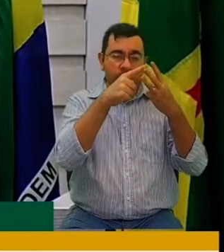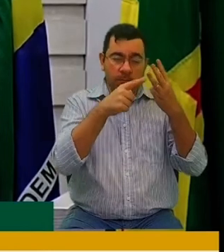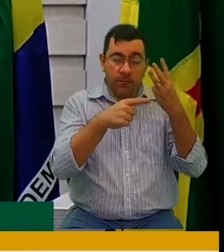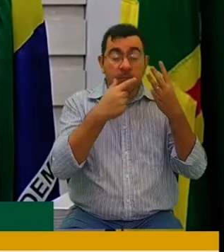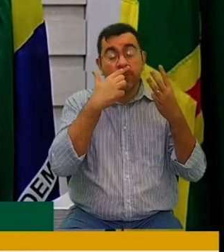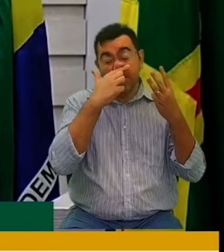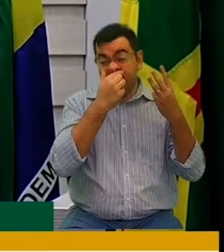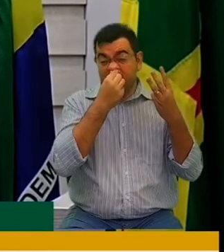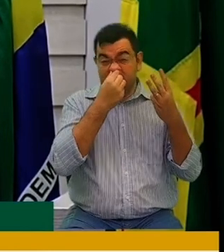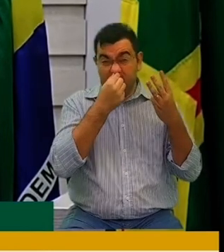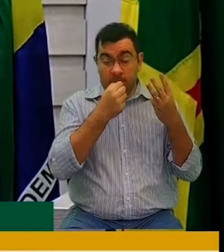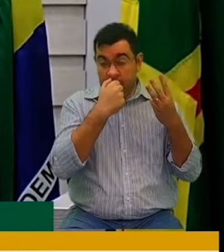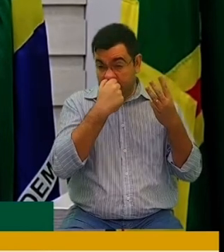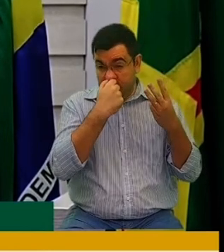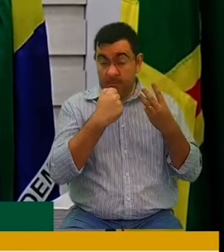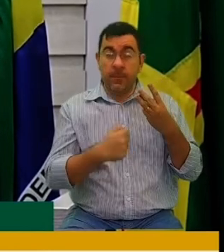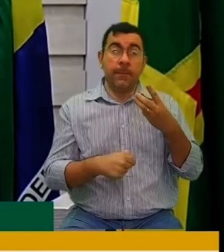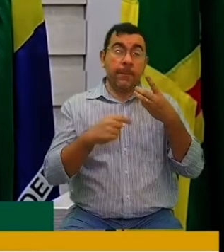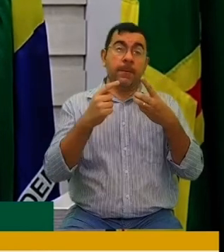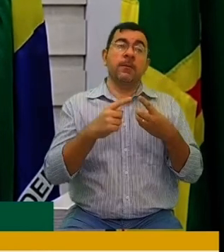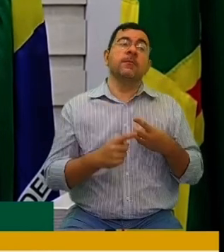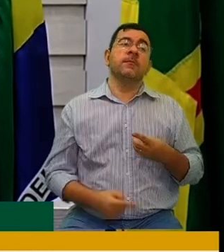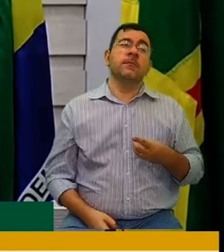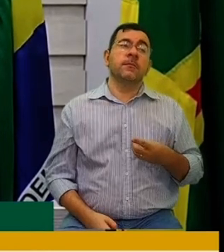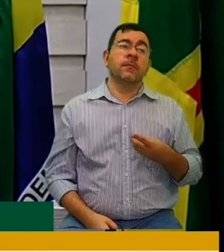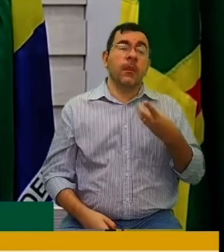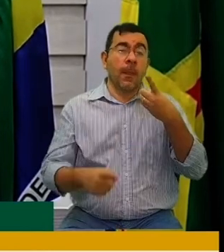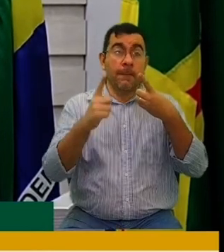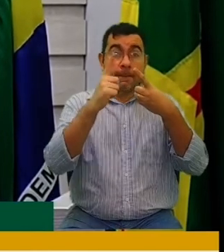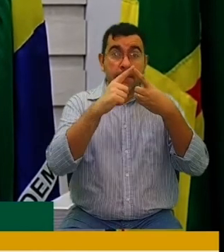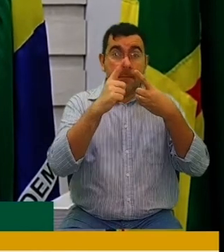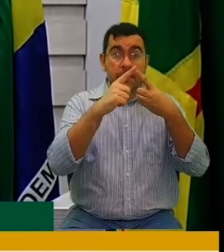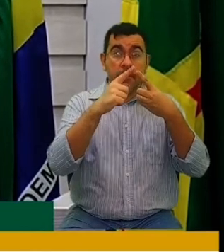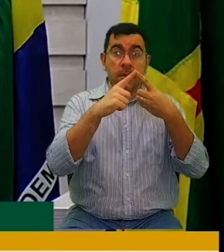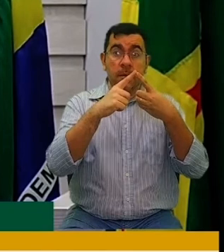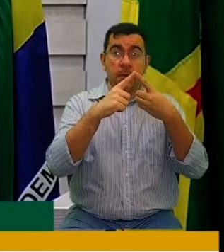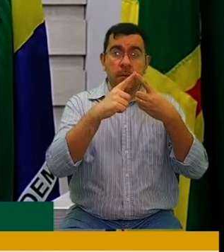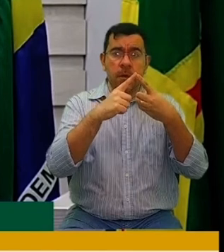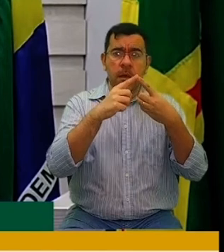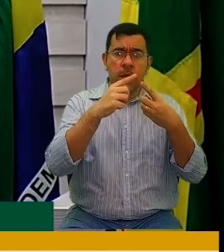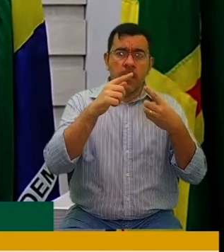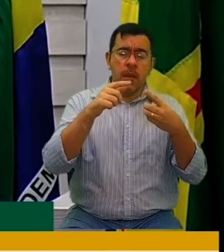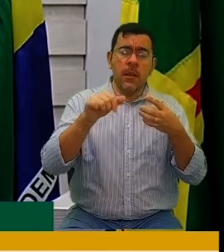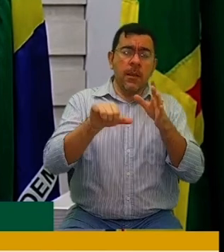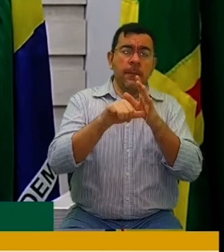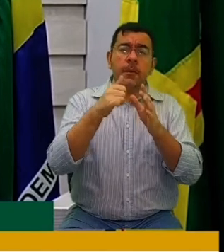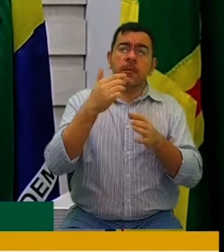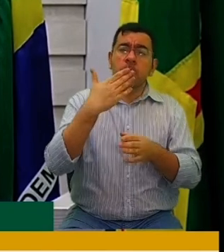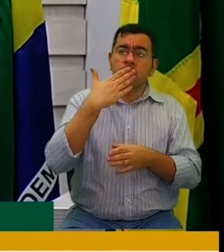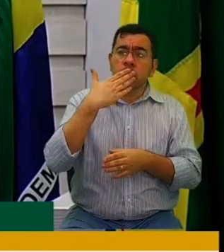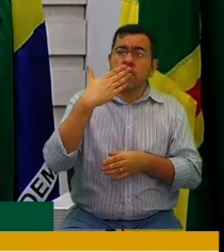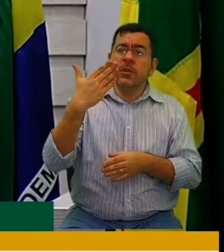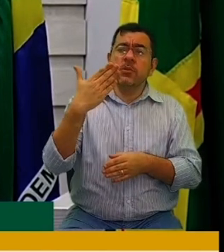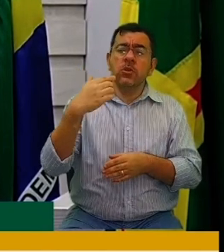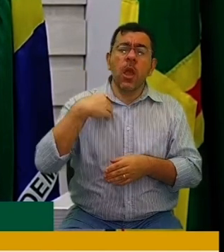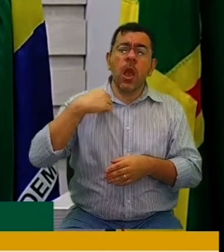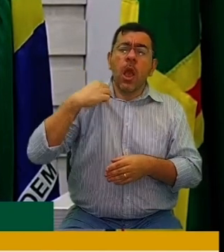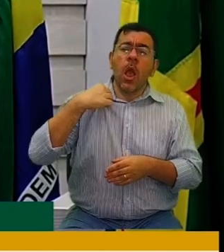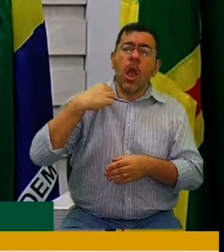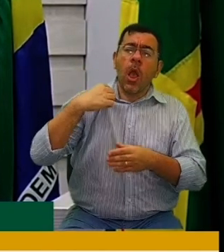A criação de programa de doação de kits em choval para gestantes de baixa renda